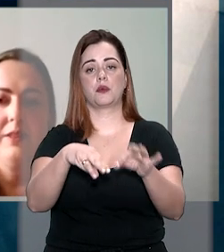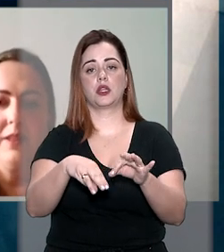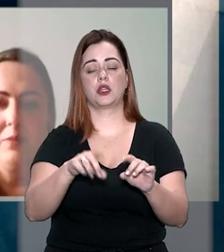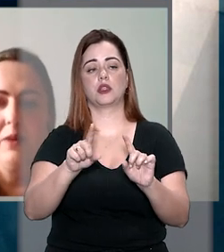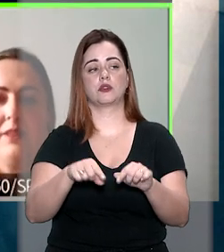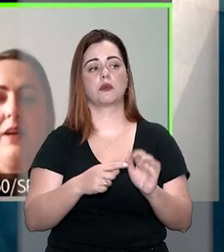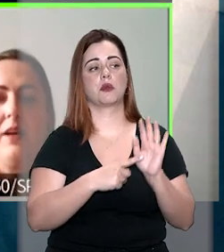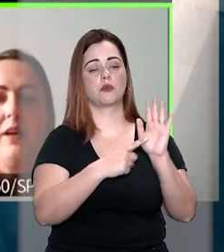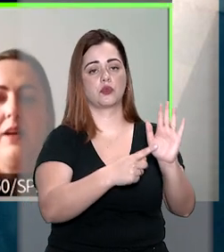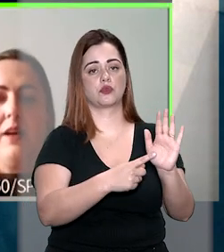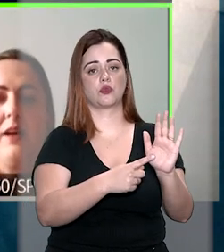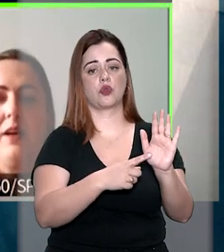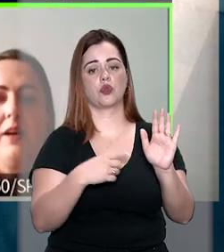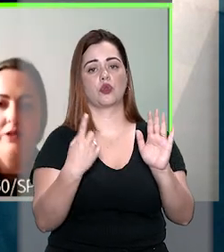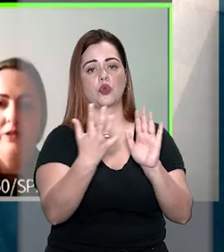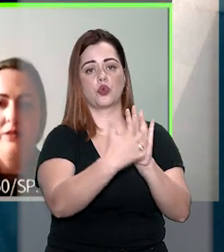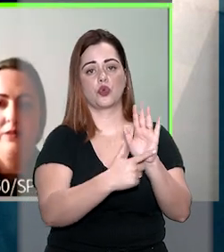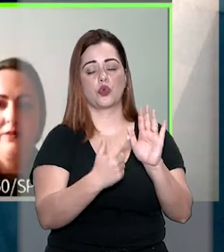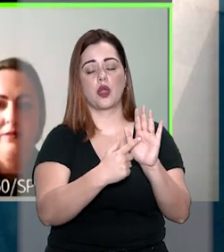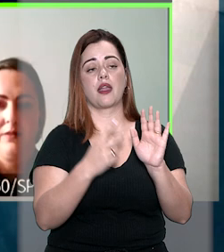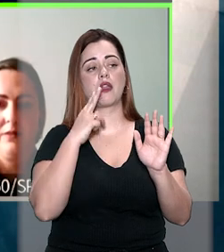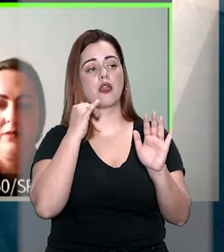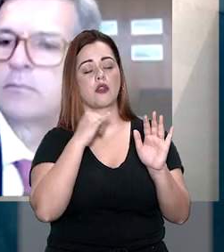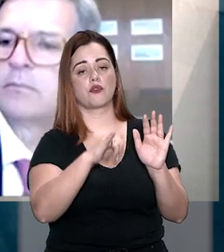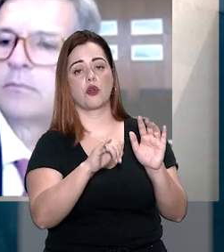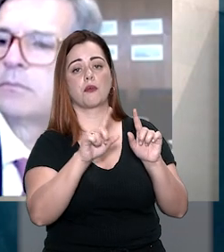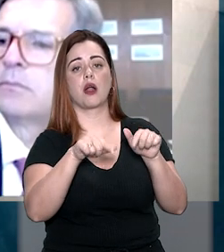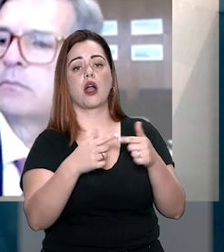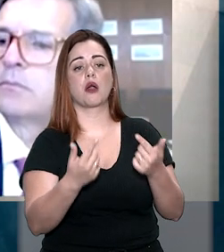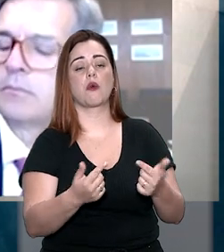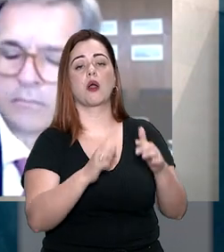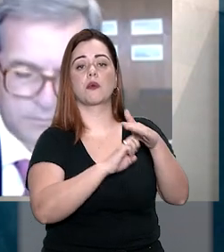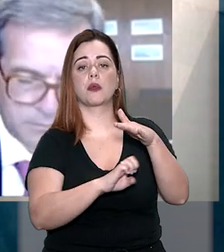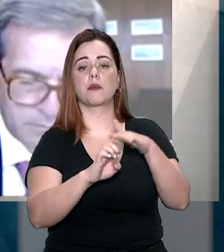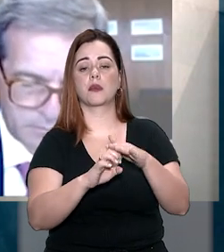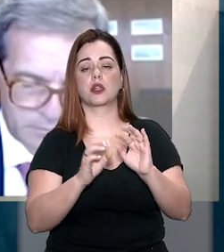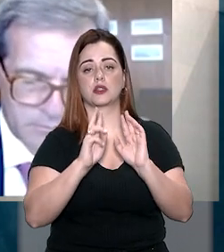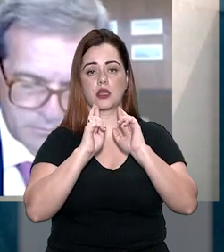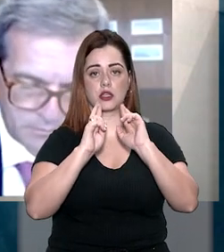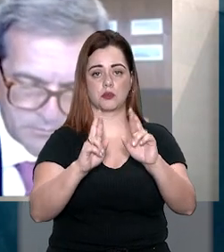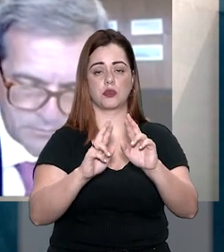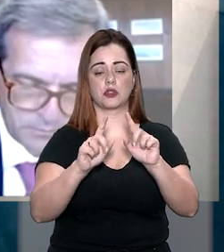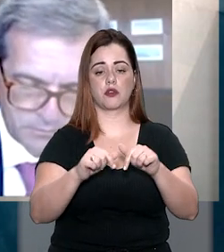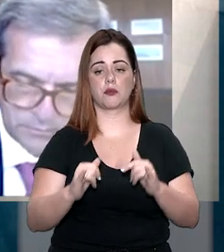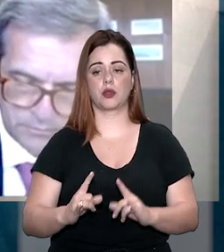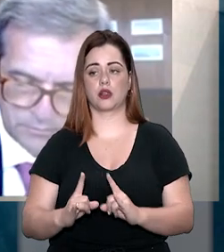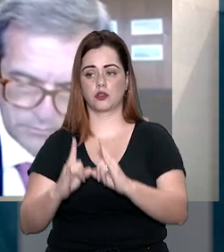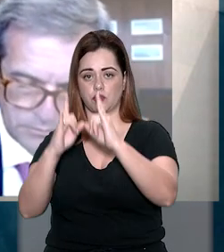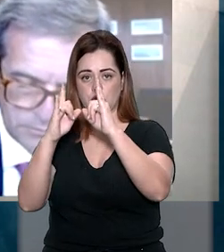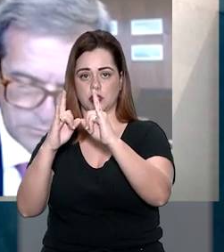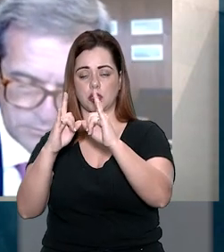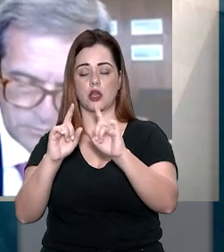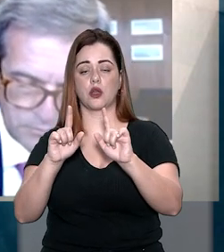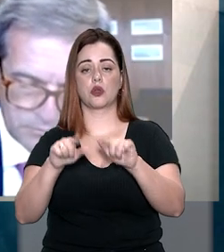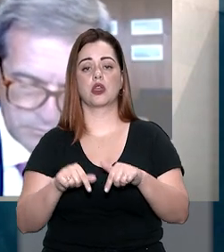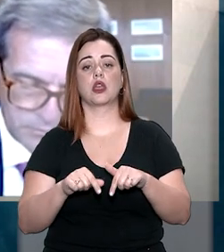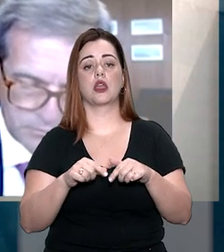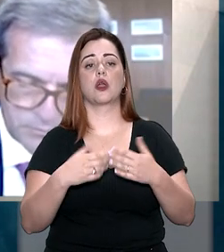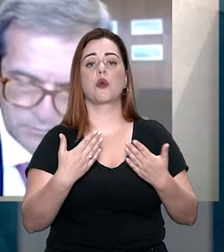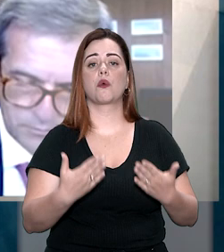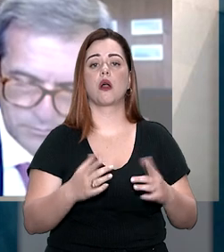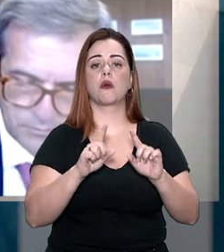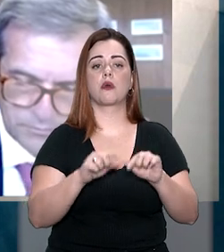destacou que as logomarcas foram utilizadas para informar qual seria a empresa responsável pela edificação do empreendimento